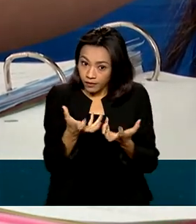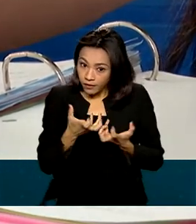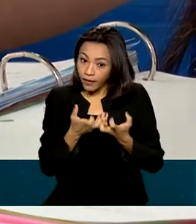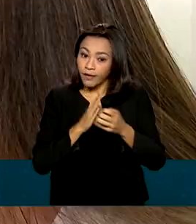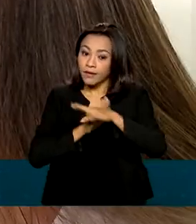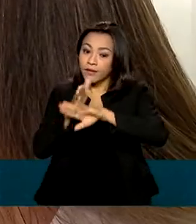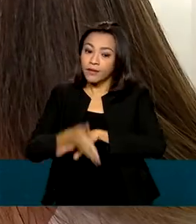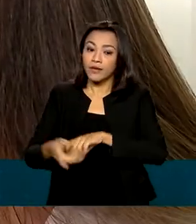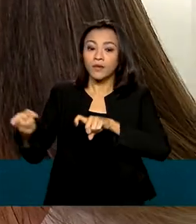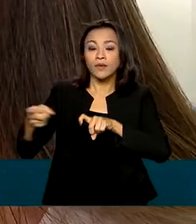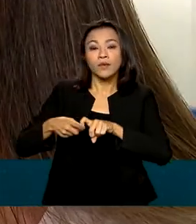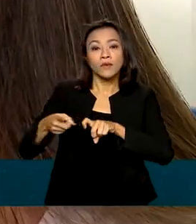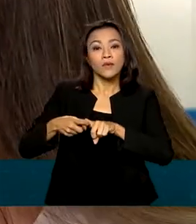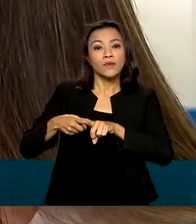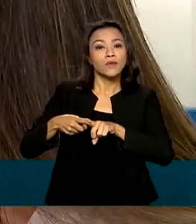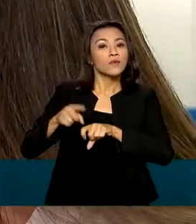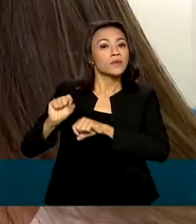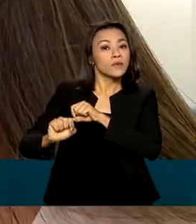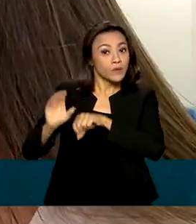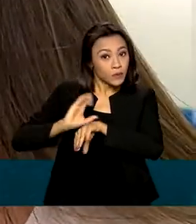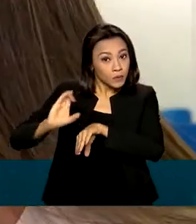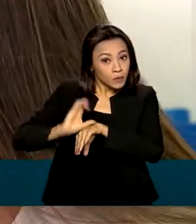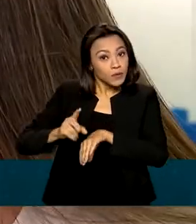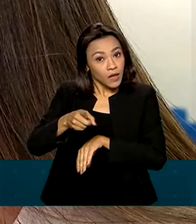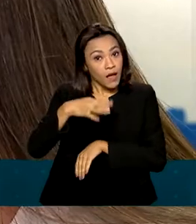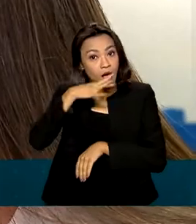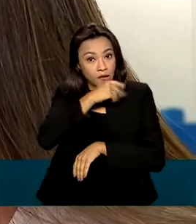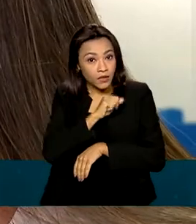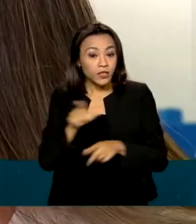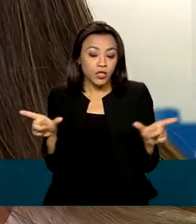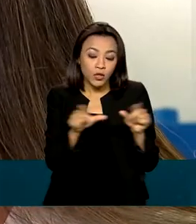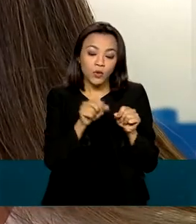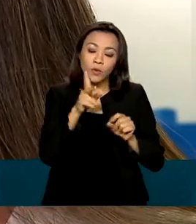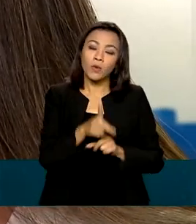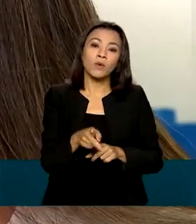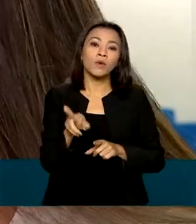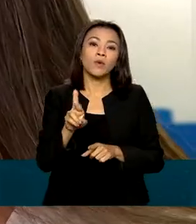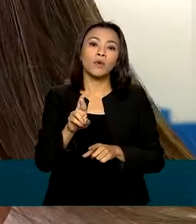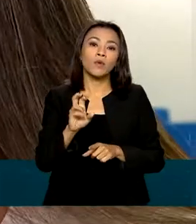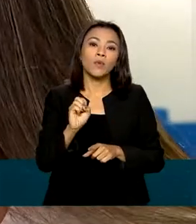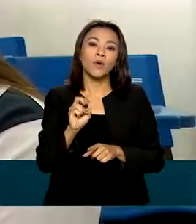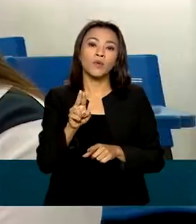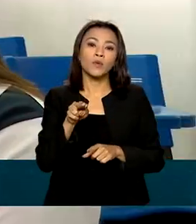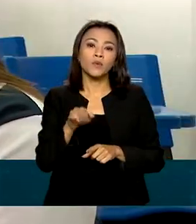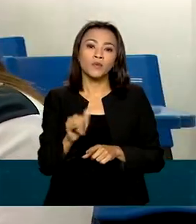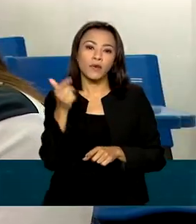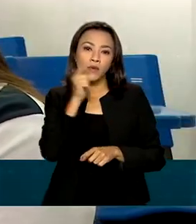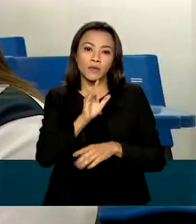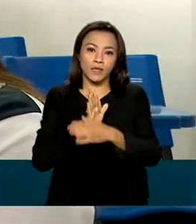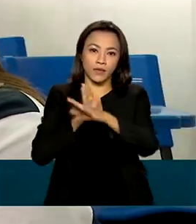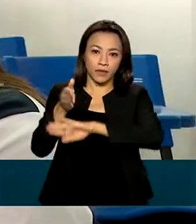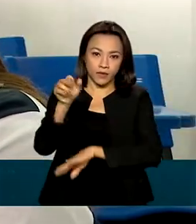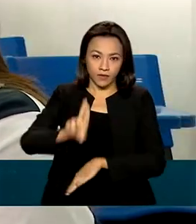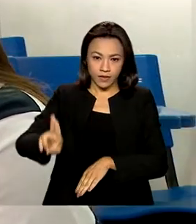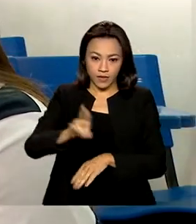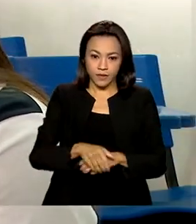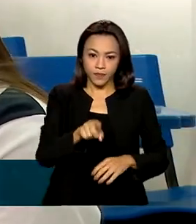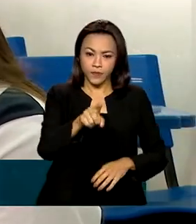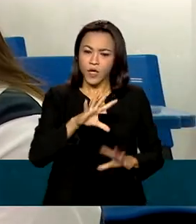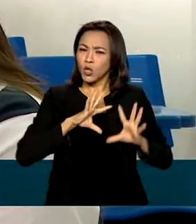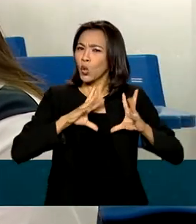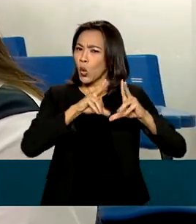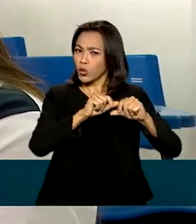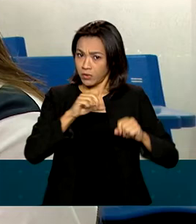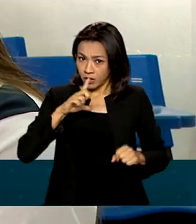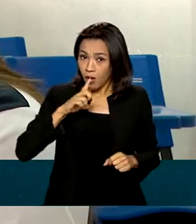Medicina. Ela acha que com o ProUni vai ter mais chances de ingressar na faculdade. Todo mundo que tem oportunidade deve